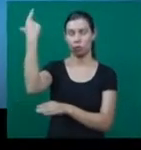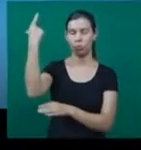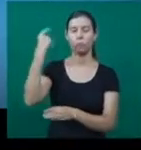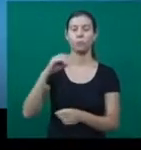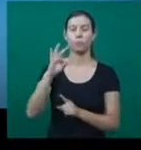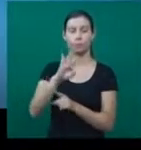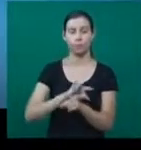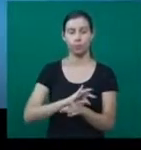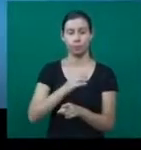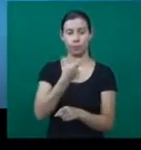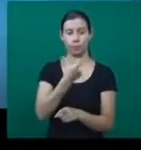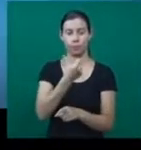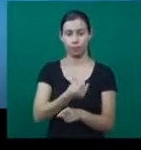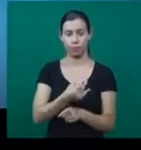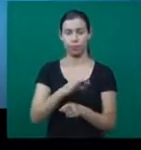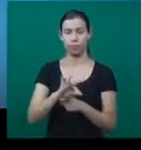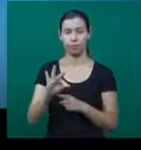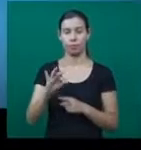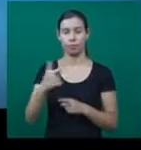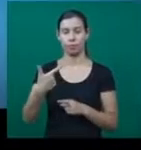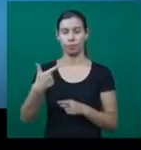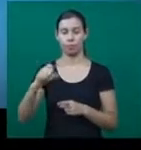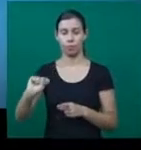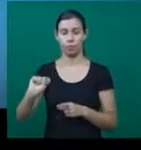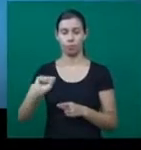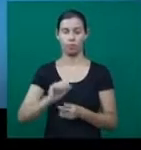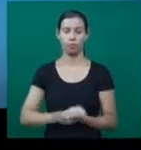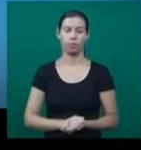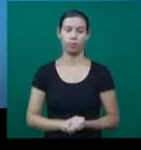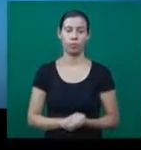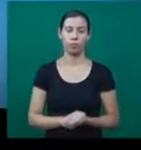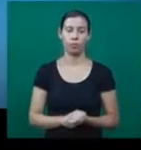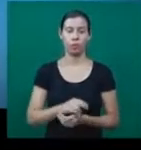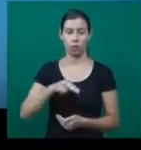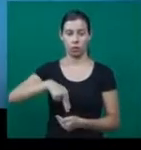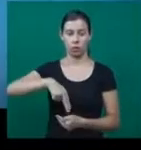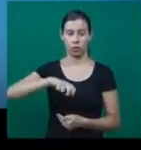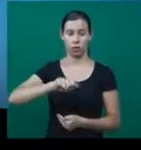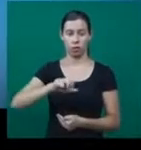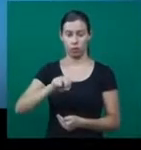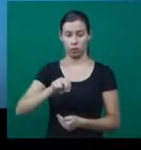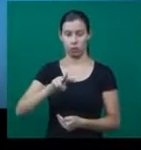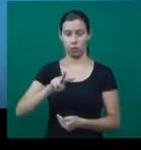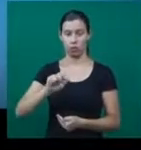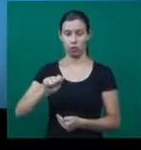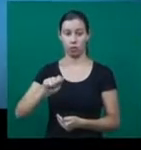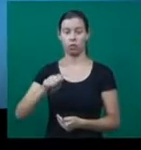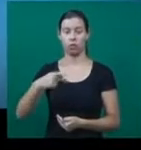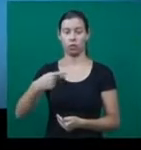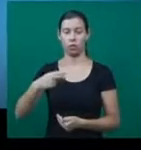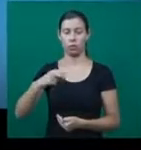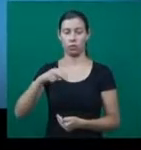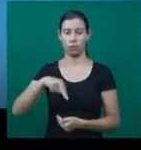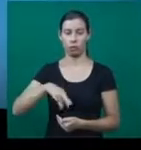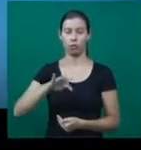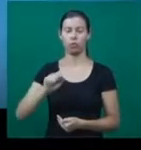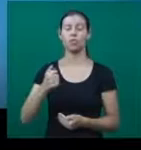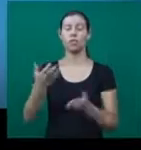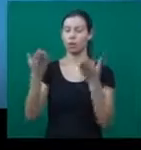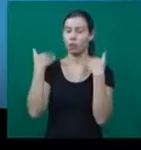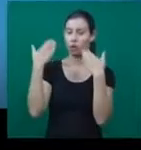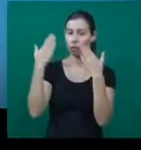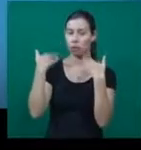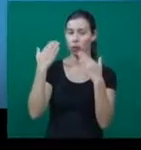Mínima de 16 e máxima de 28 graus. Em Nova Ponte, o calor predomina com sol forte pela manhã e à